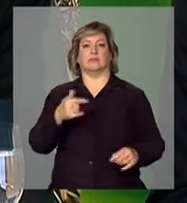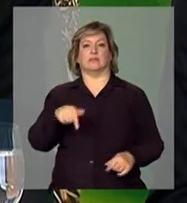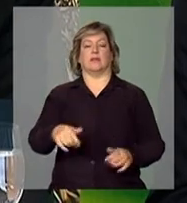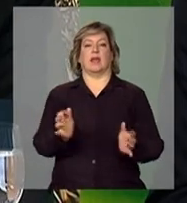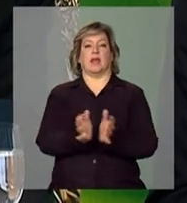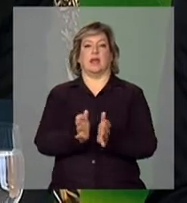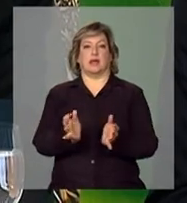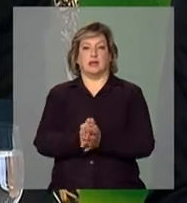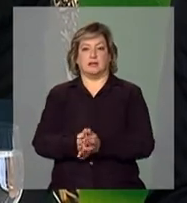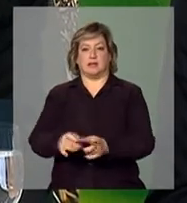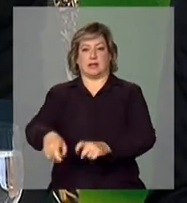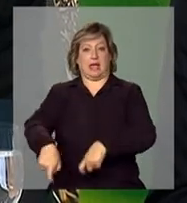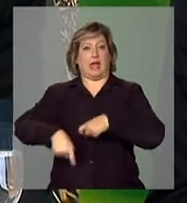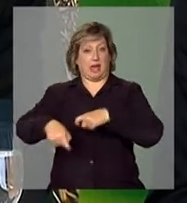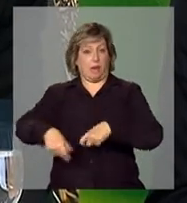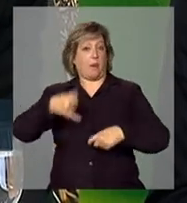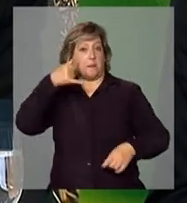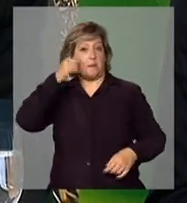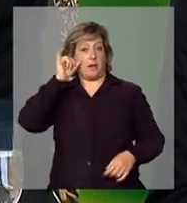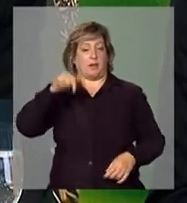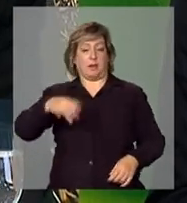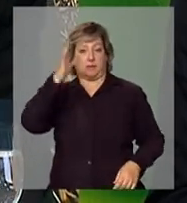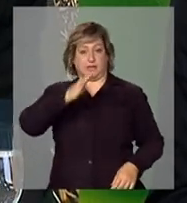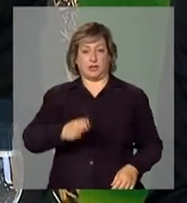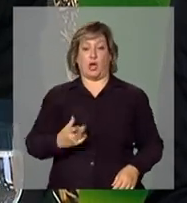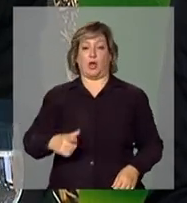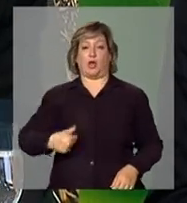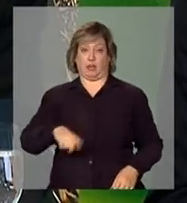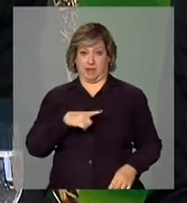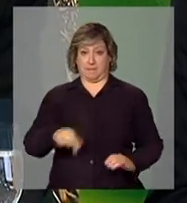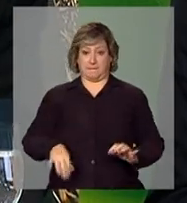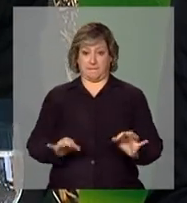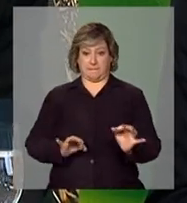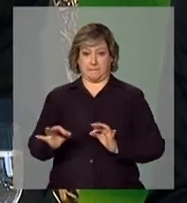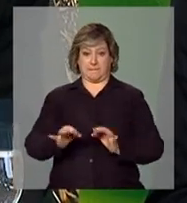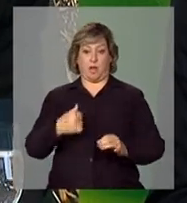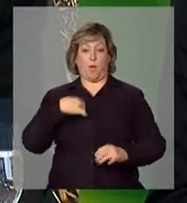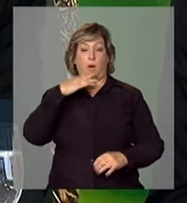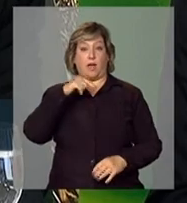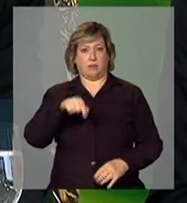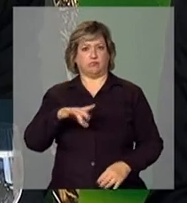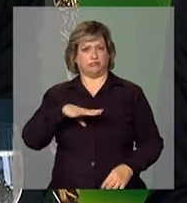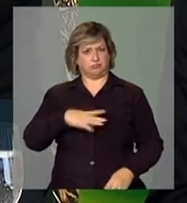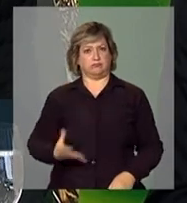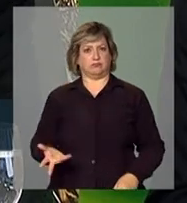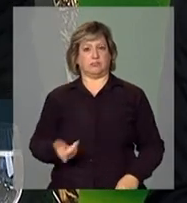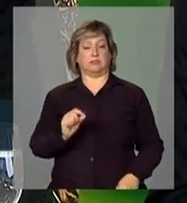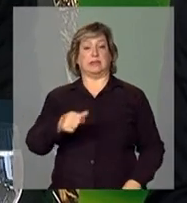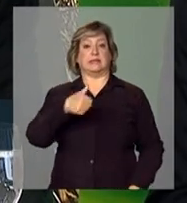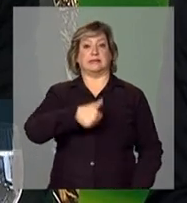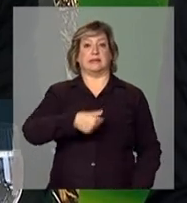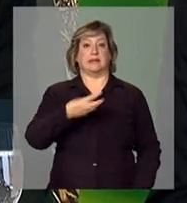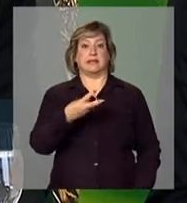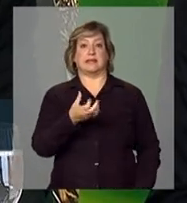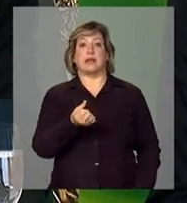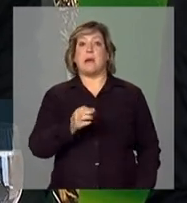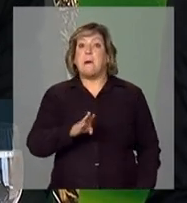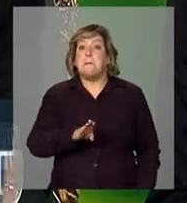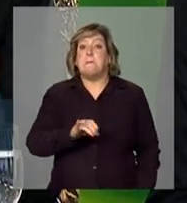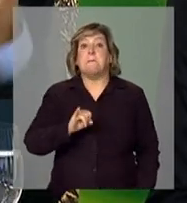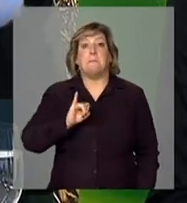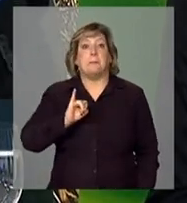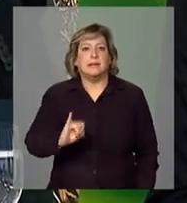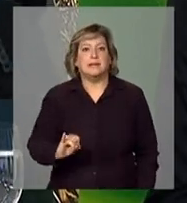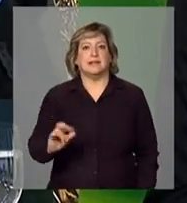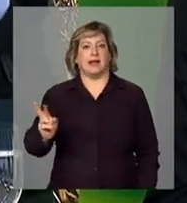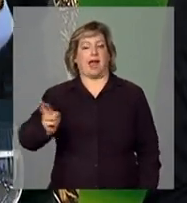agropecuário do nosso país, onde nós tivemos um plano que eu considero audacioso. São 136 bilhões